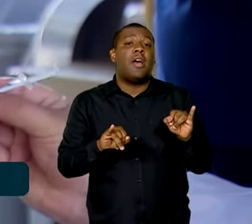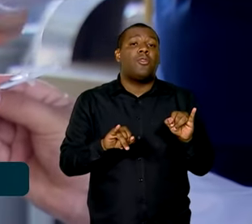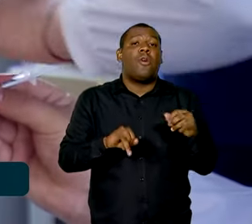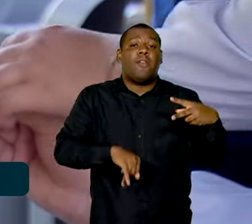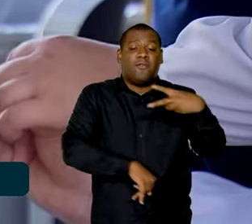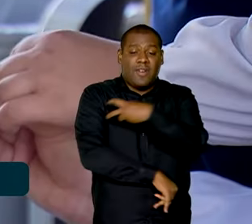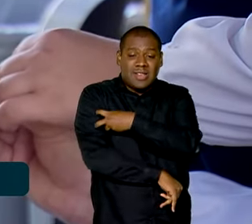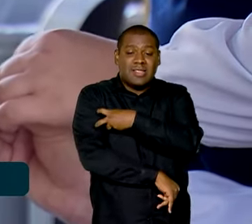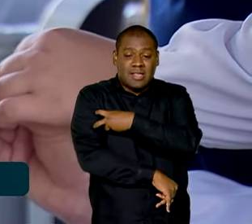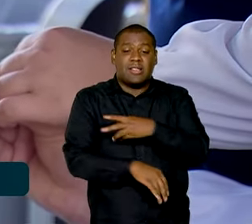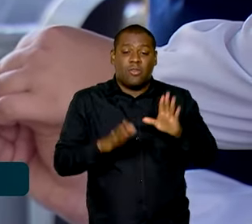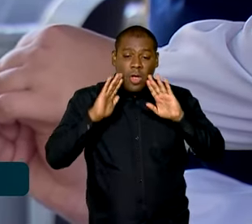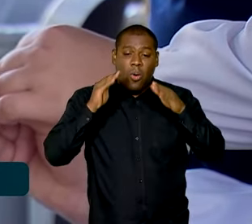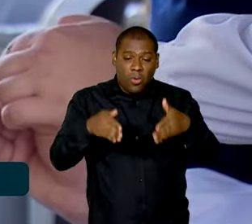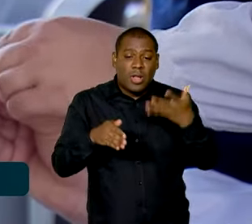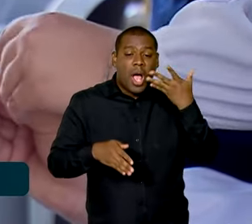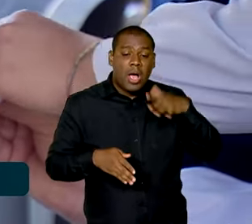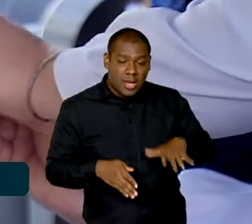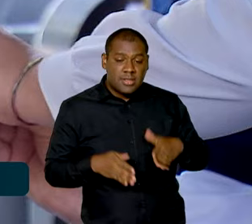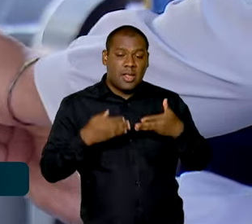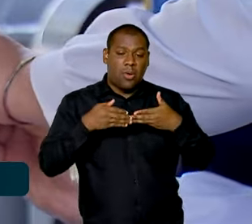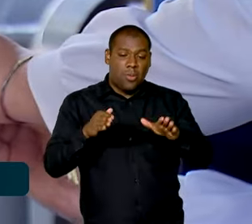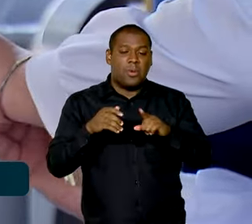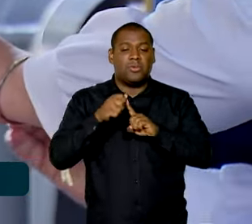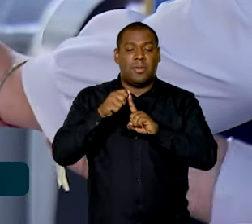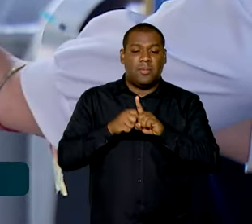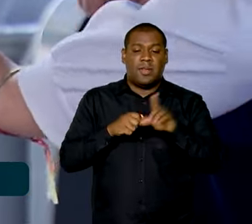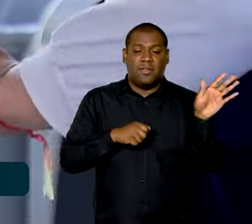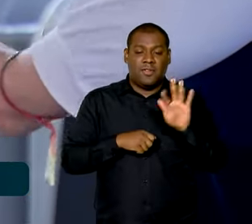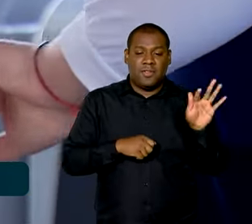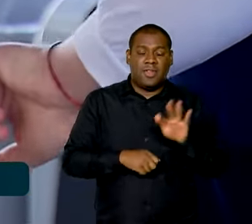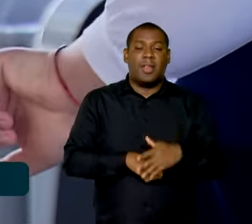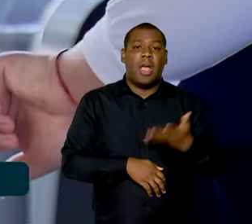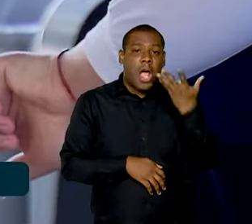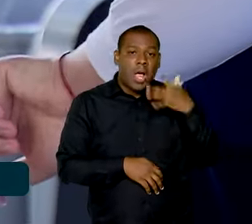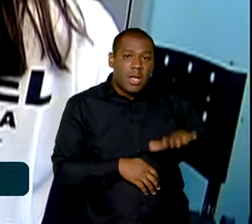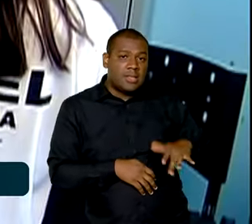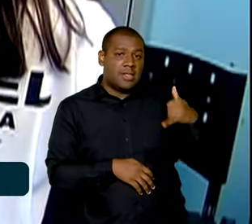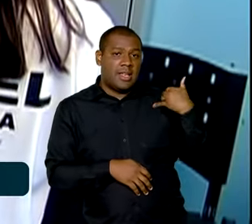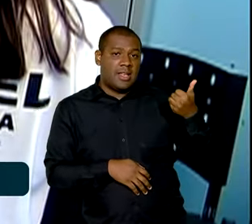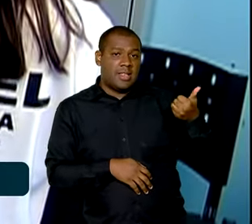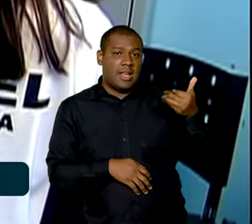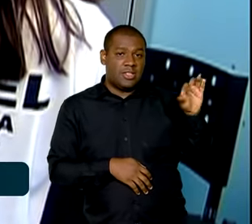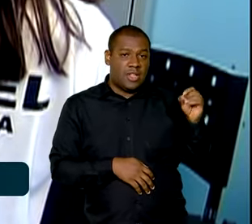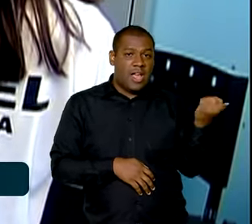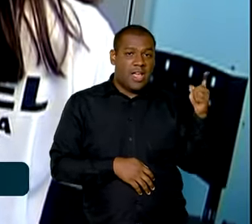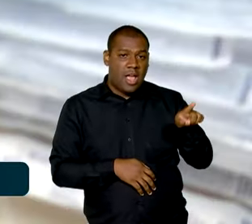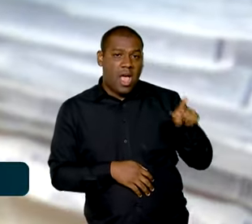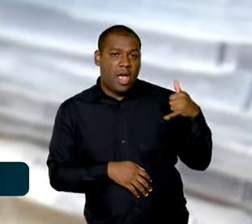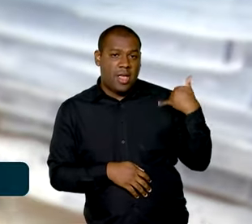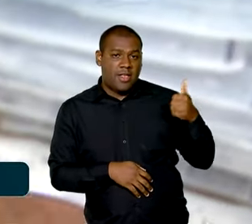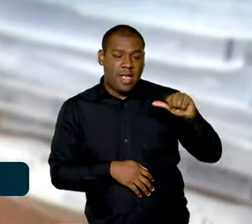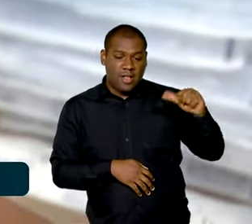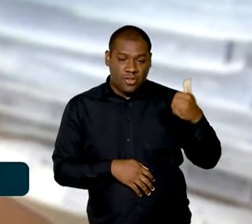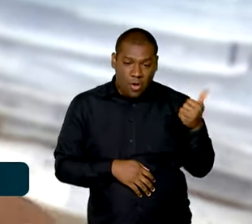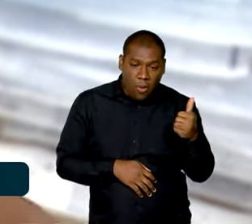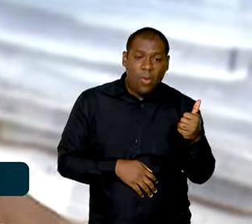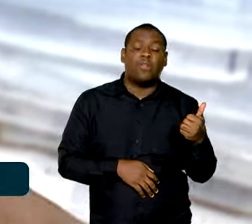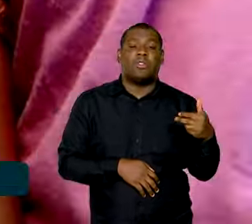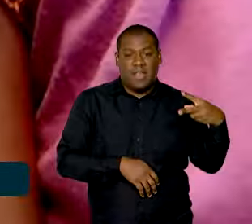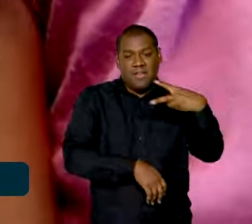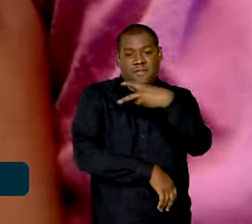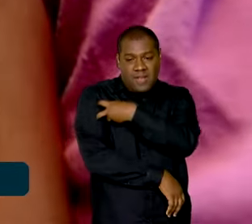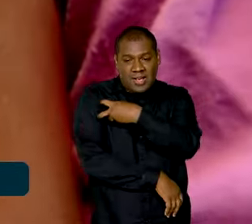começou em fevereiro. Apenas as crianças de 10 e 11 anos podiam receber as doses da Quedenga,